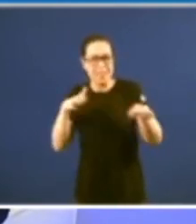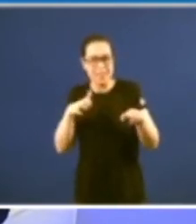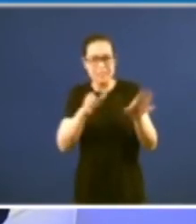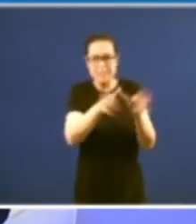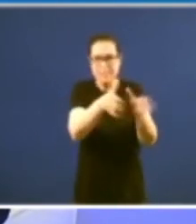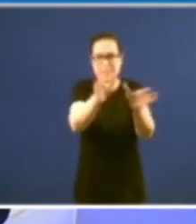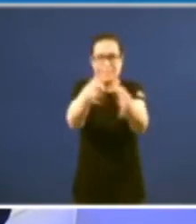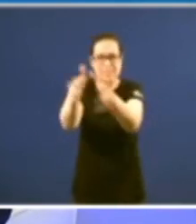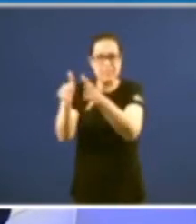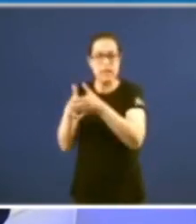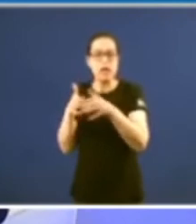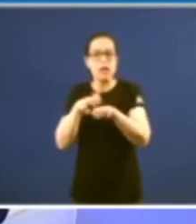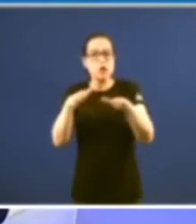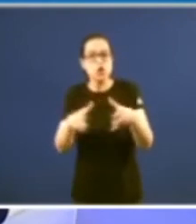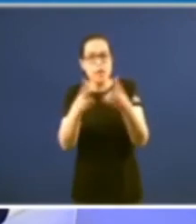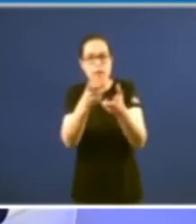adormecida